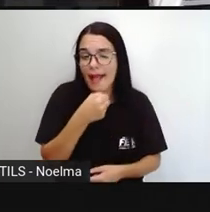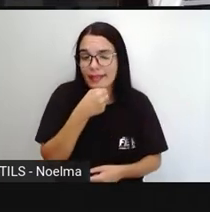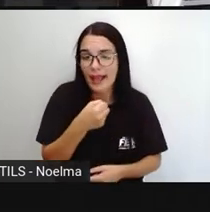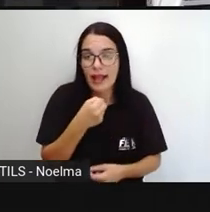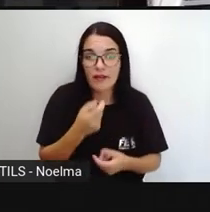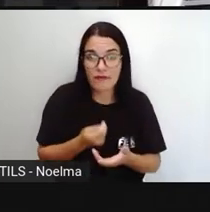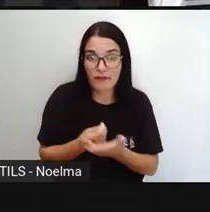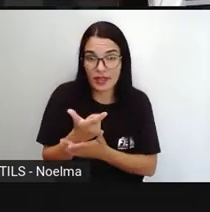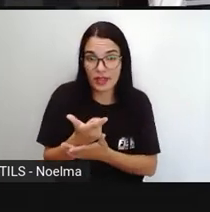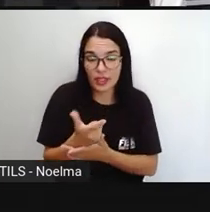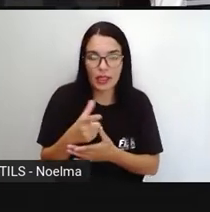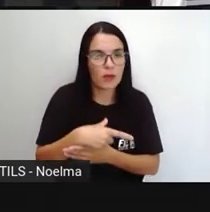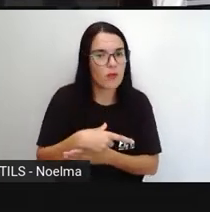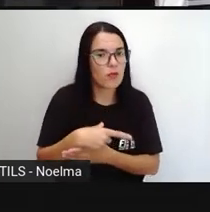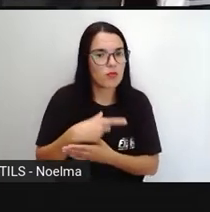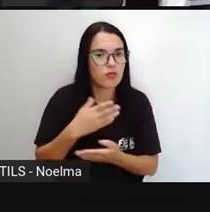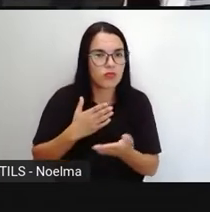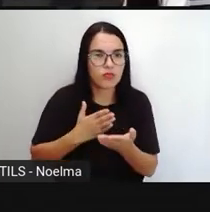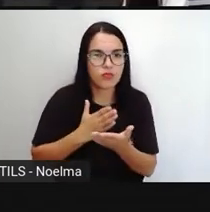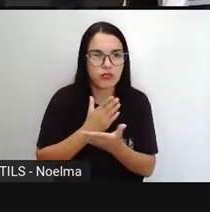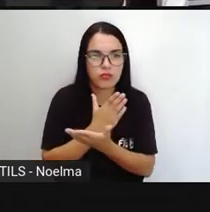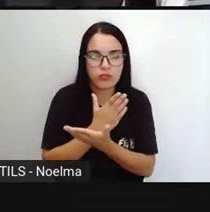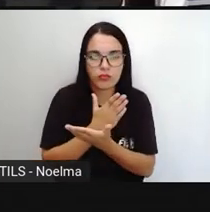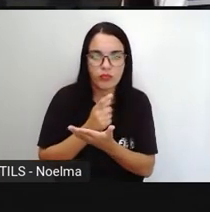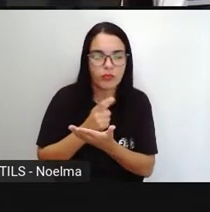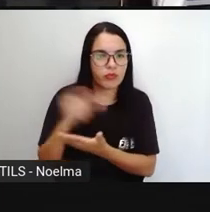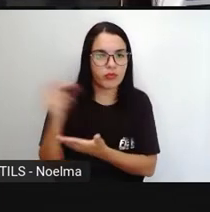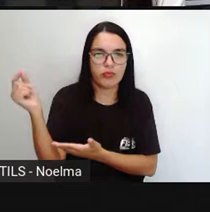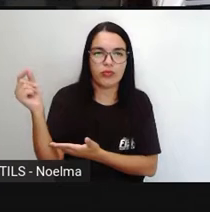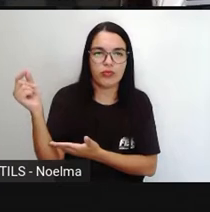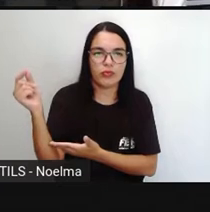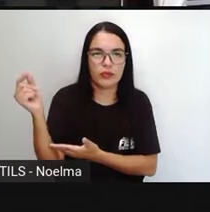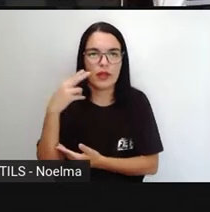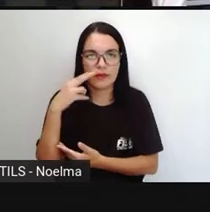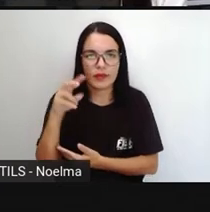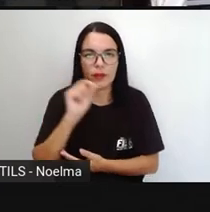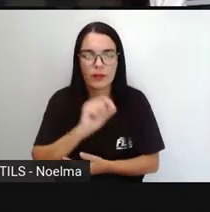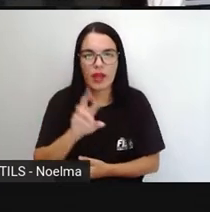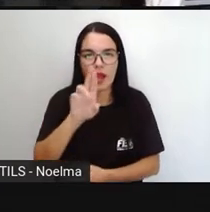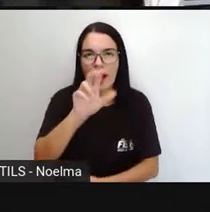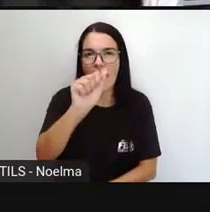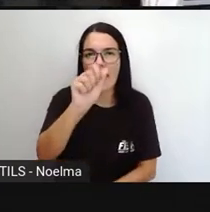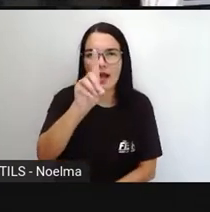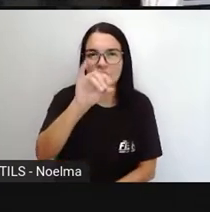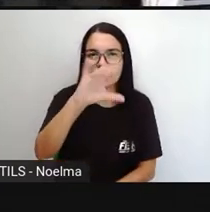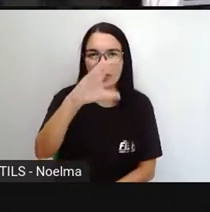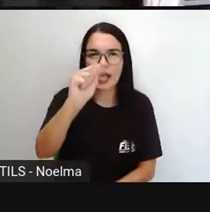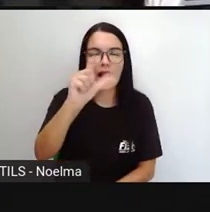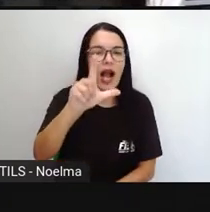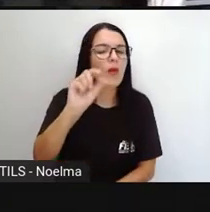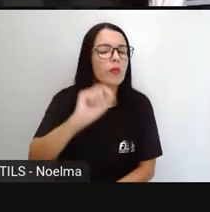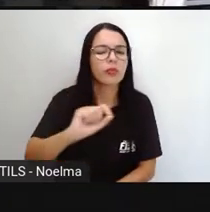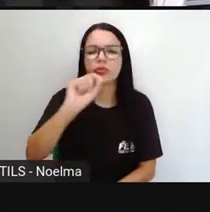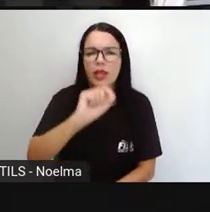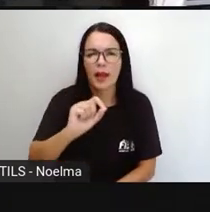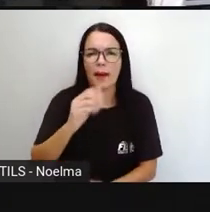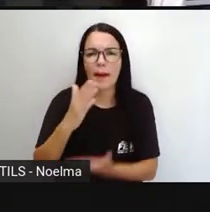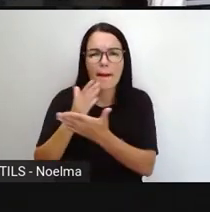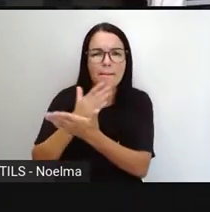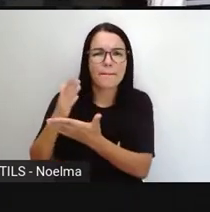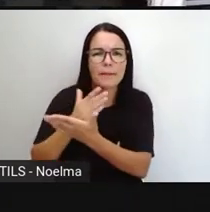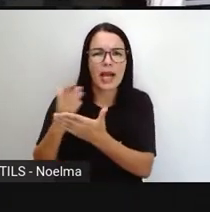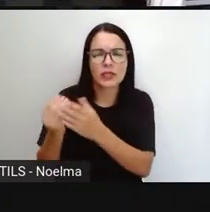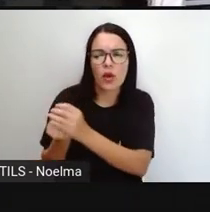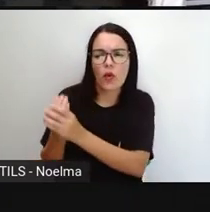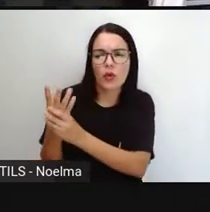vender e partir. Olhem só. O radical é a parte que dá origem ao verbo e